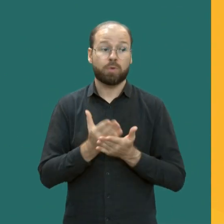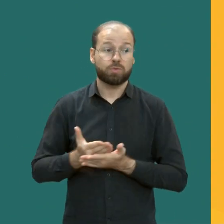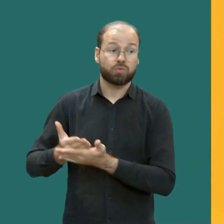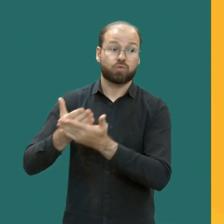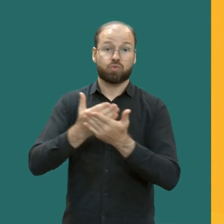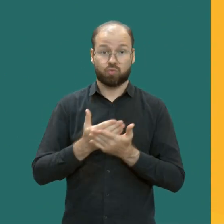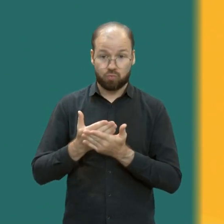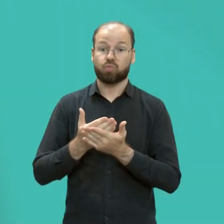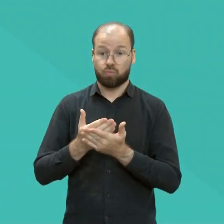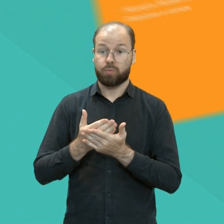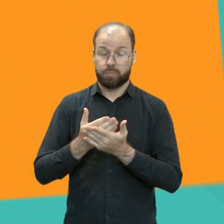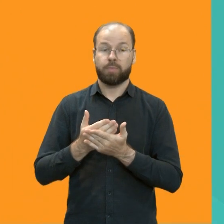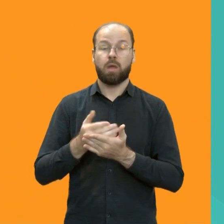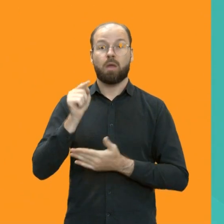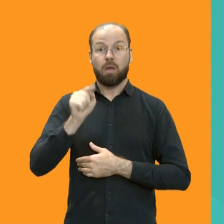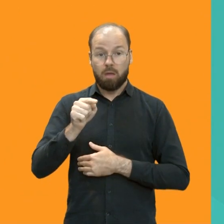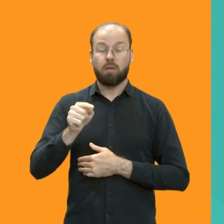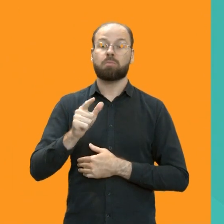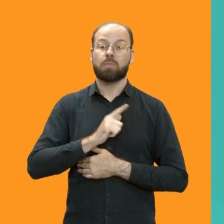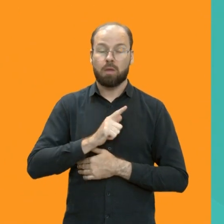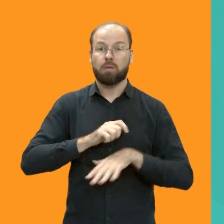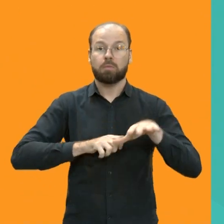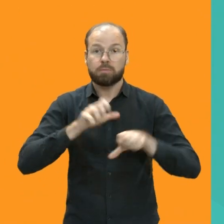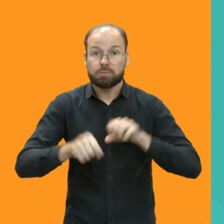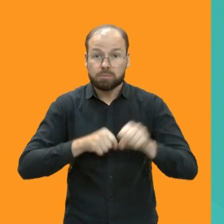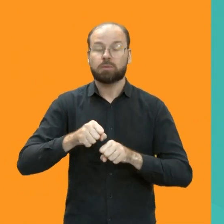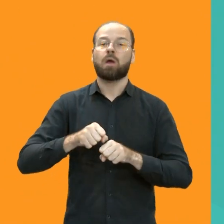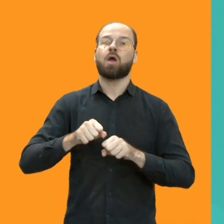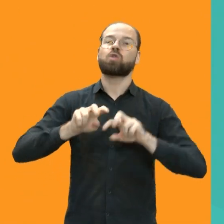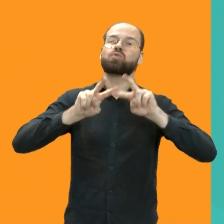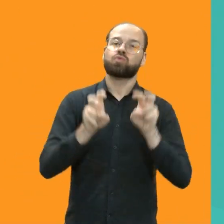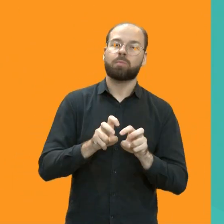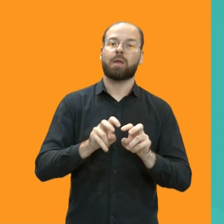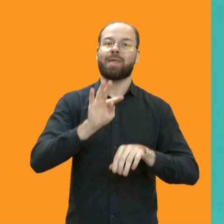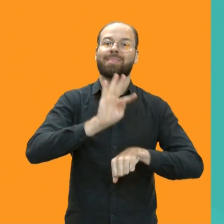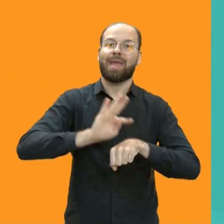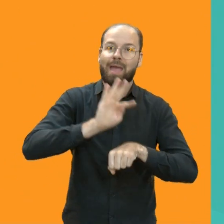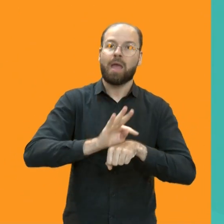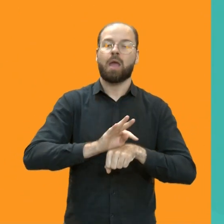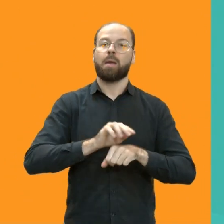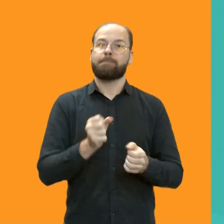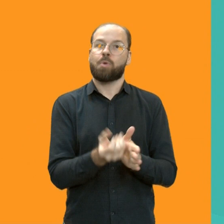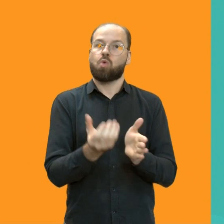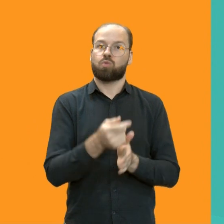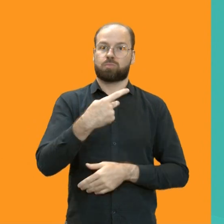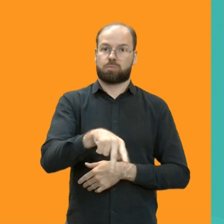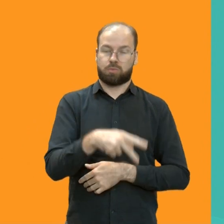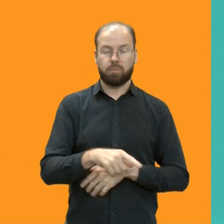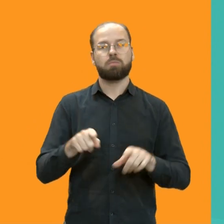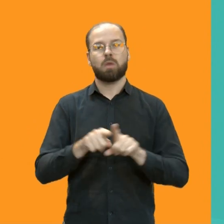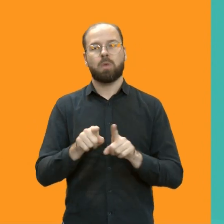em Cana-de-Açúcar. Ele aprofunda os estudos a respeito das técnicas de produção dessa cultura, desenvolve